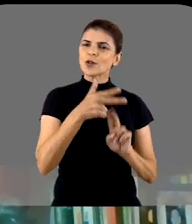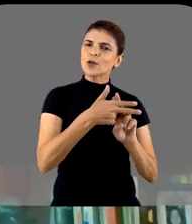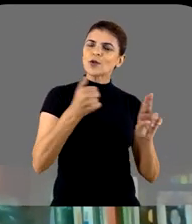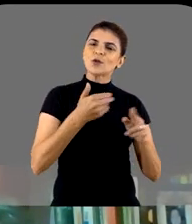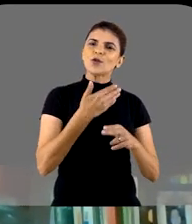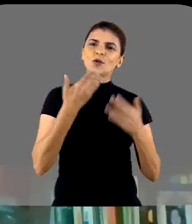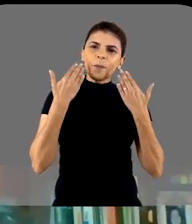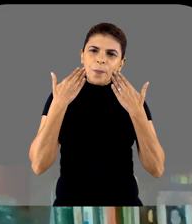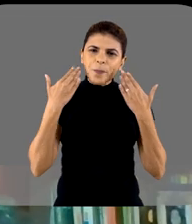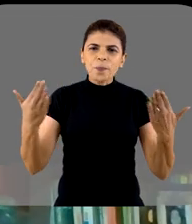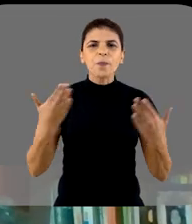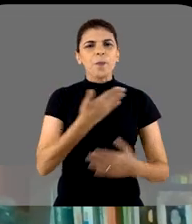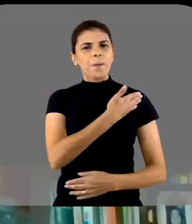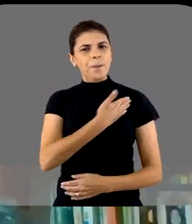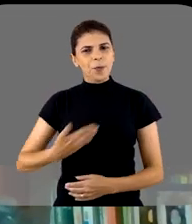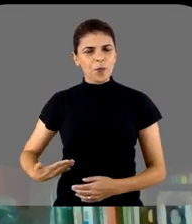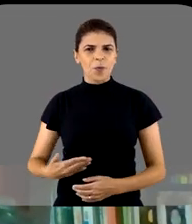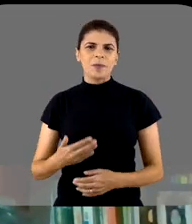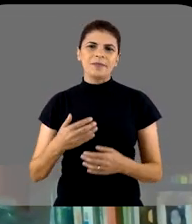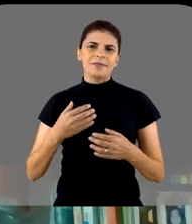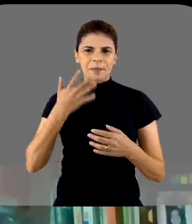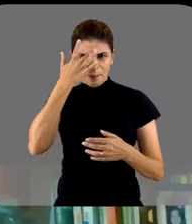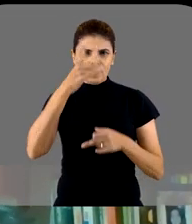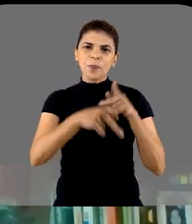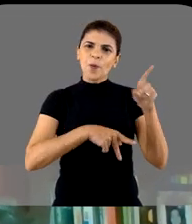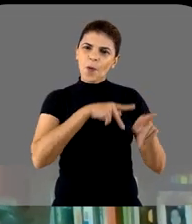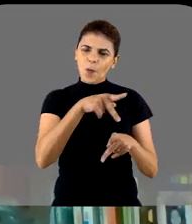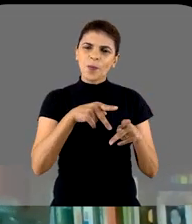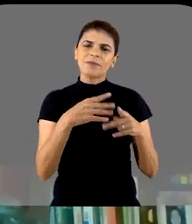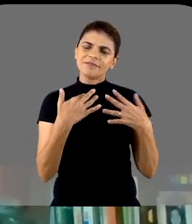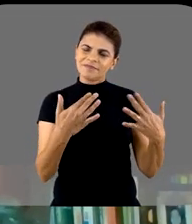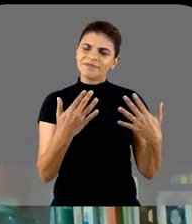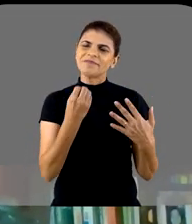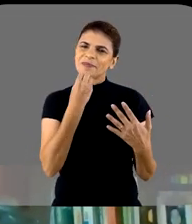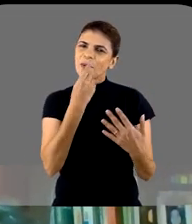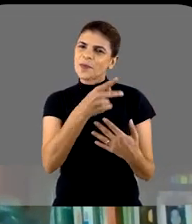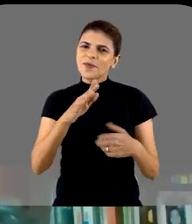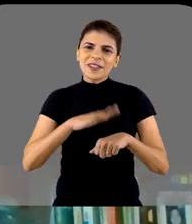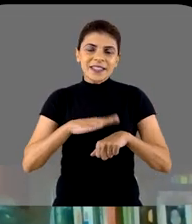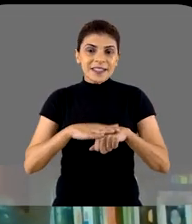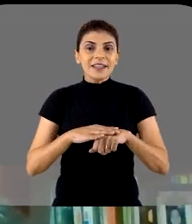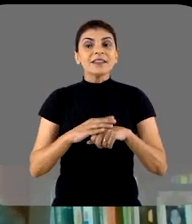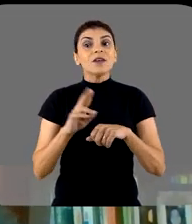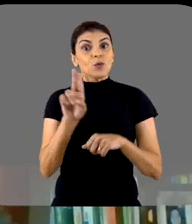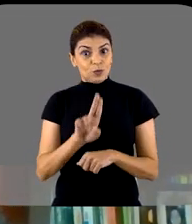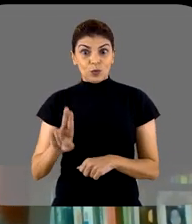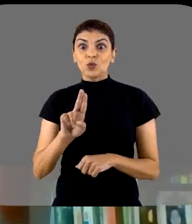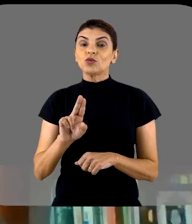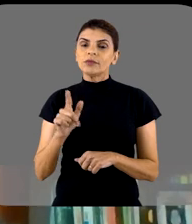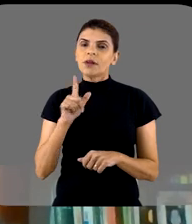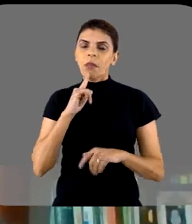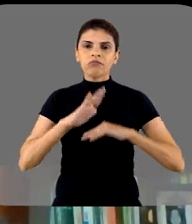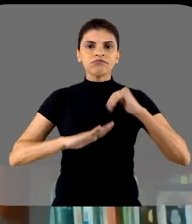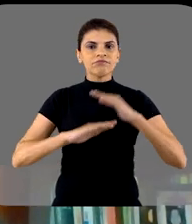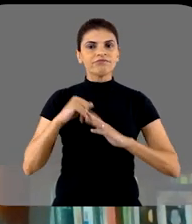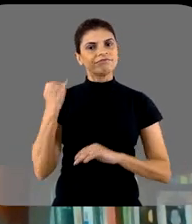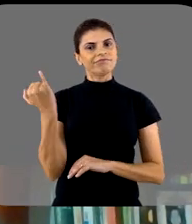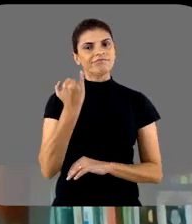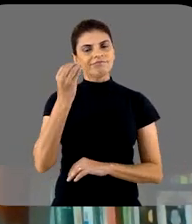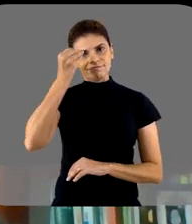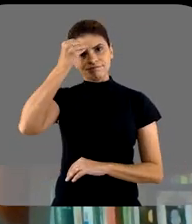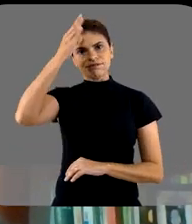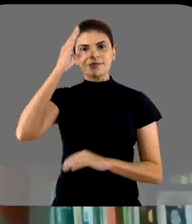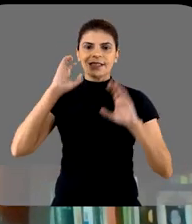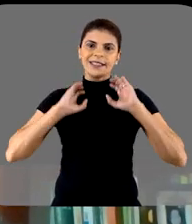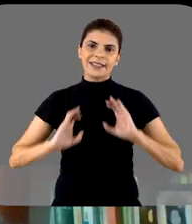público, mais útil para a nossa população. Espero que tenha sido útil para vocês e que seja também uma ferramenta importante